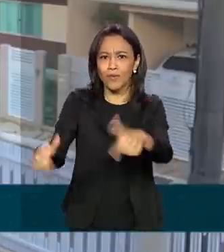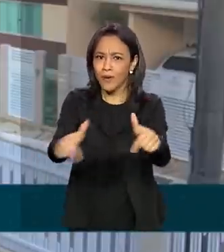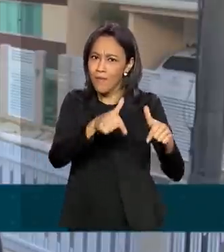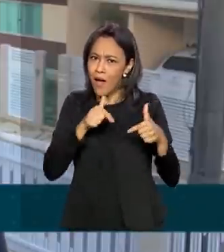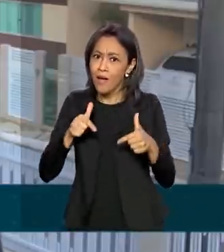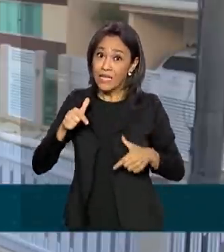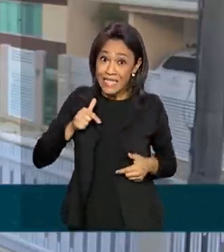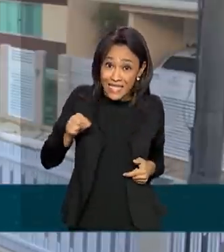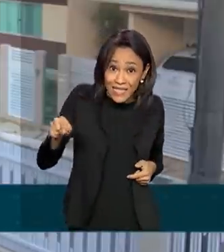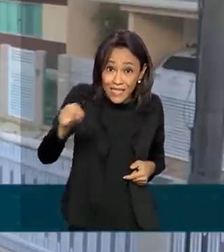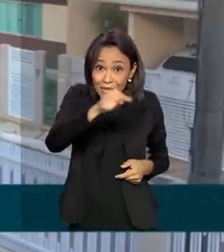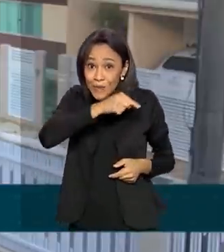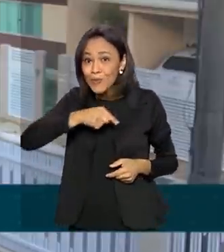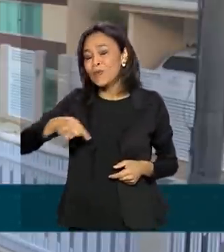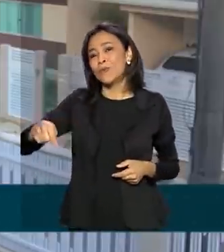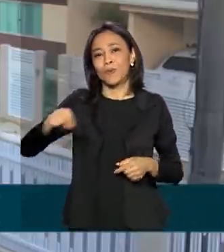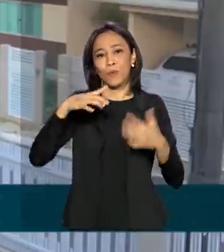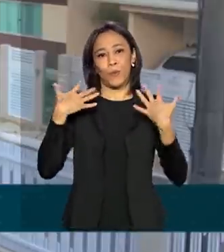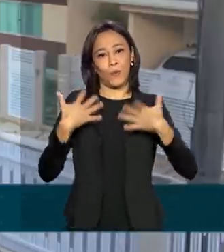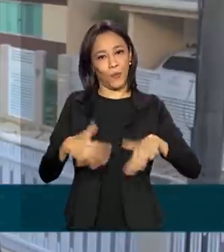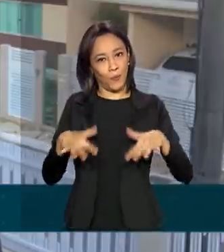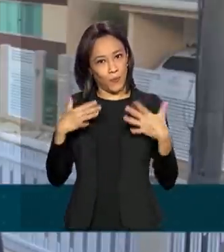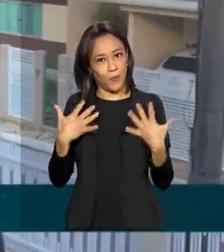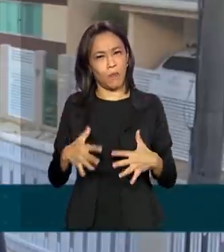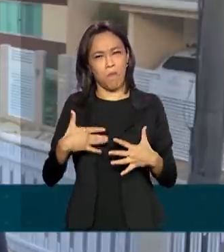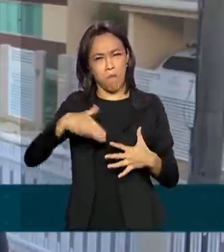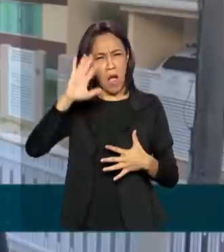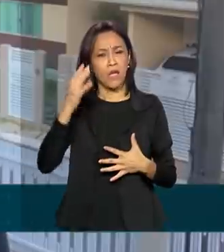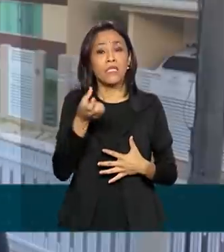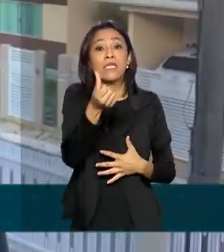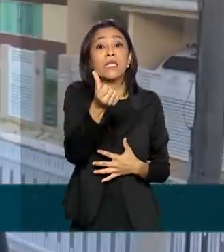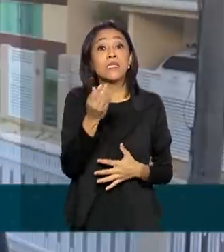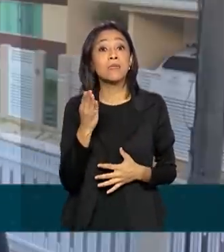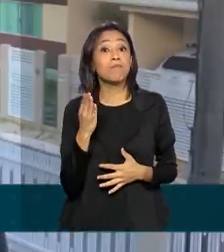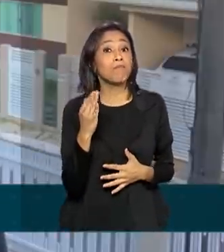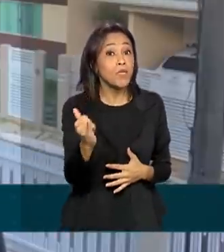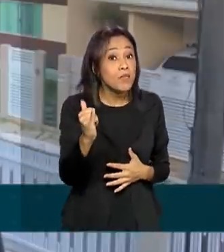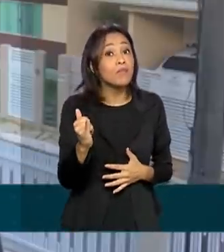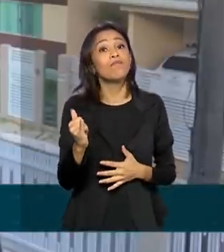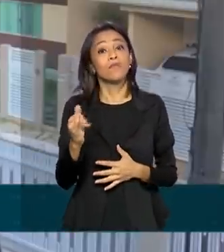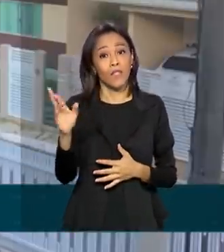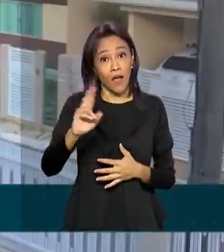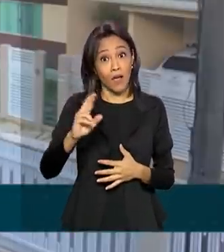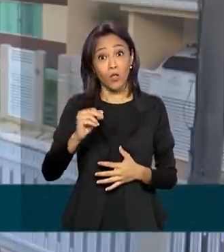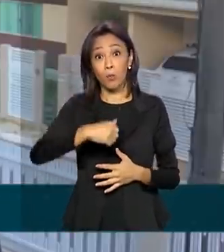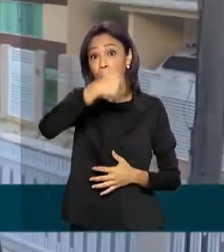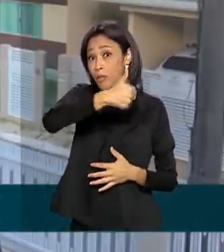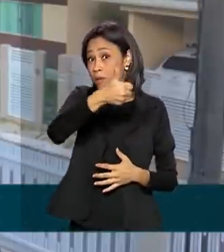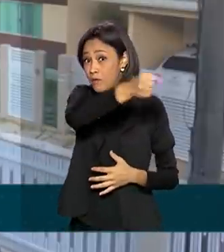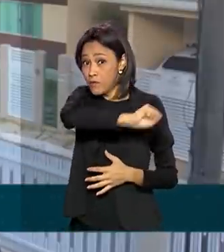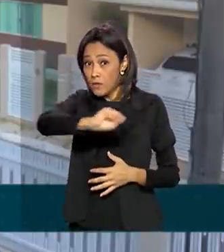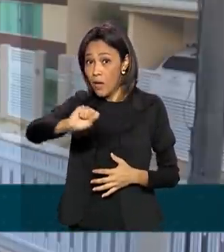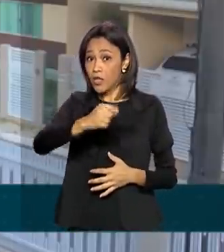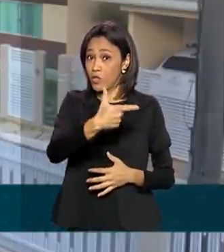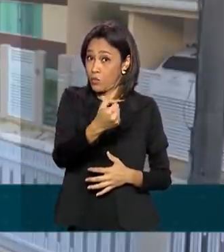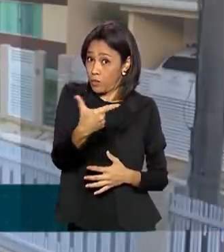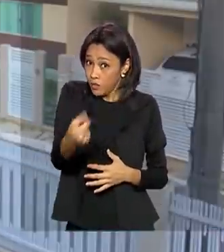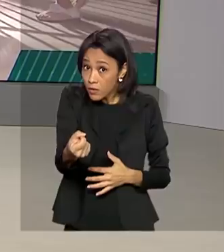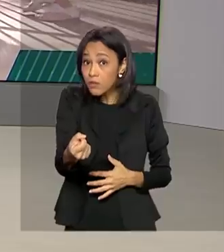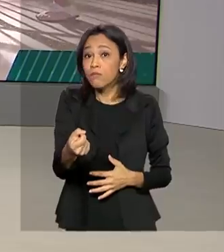cadeia da energia fotovoltaica movimentou mais de 6 bilhões de reais só no primeiro semestre de 2020.